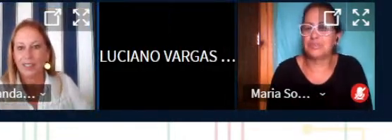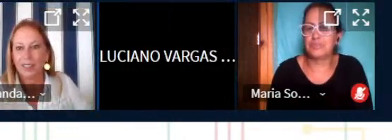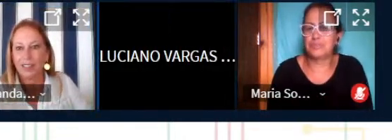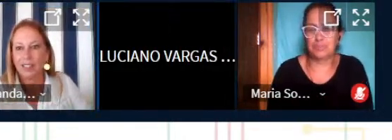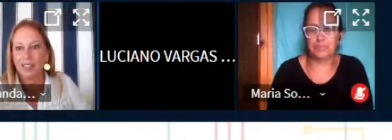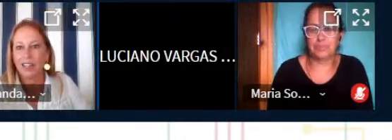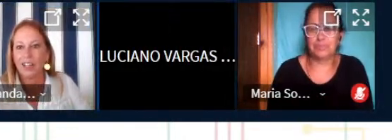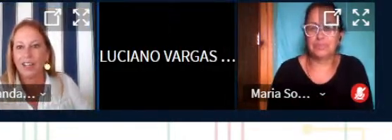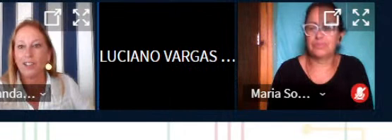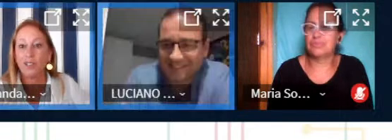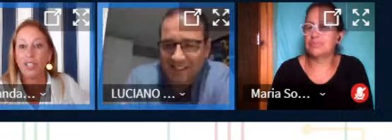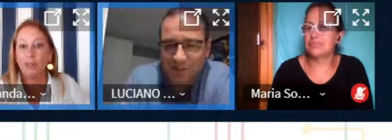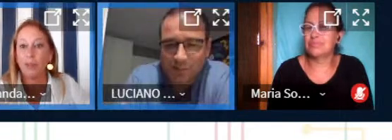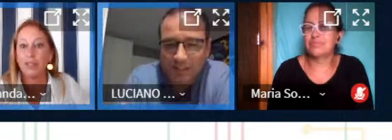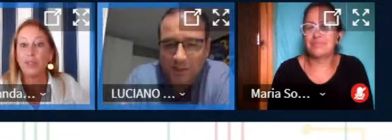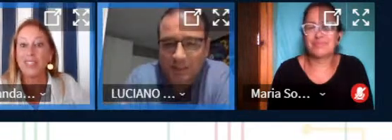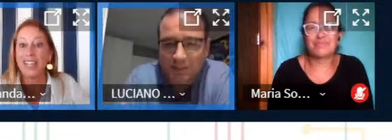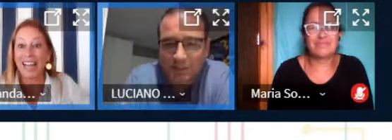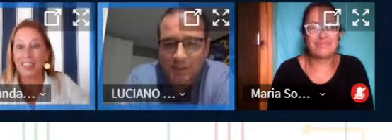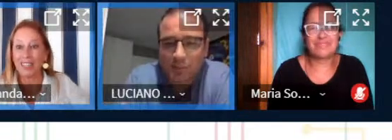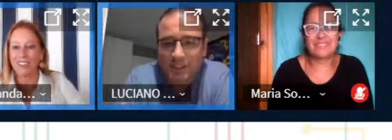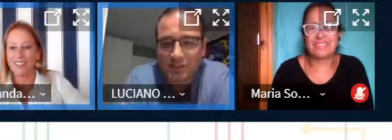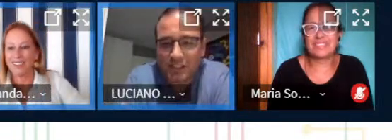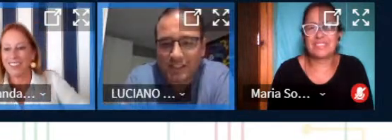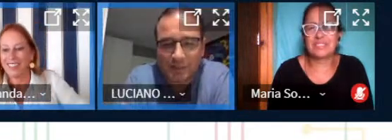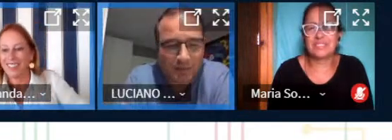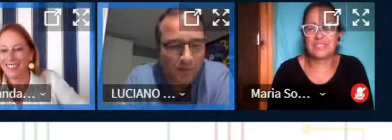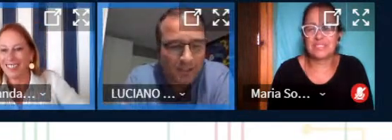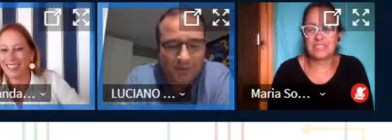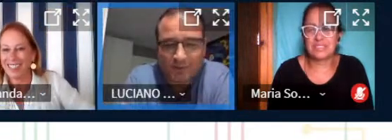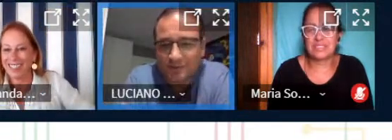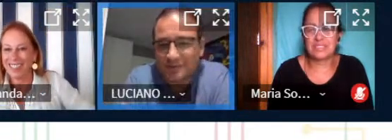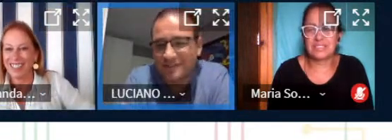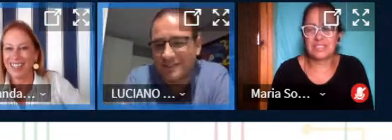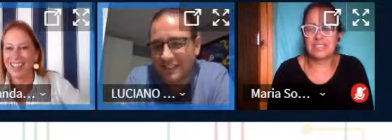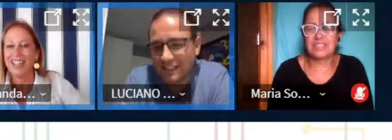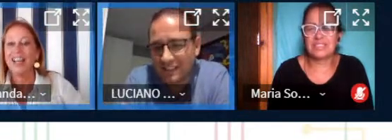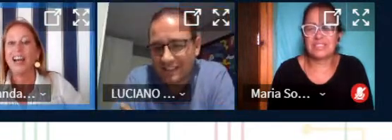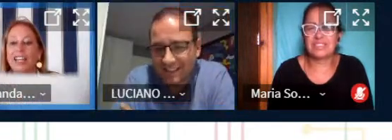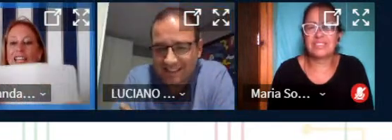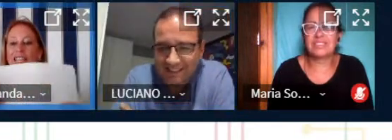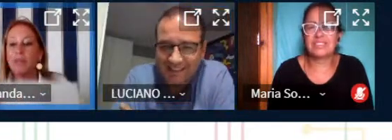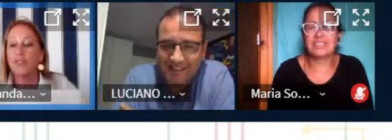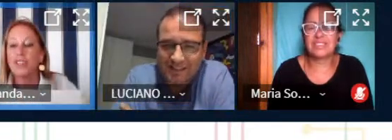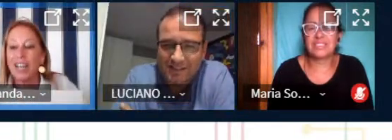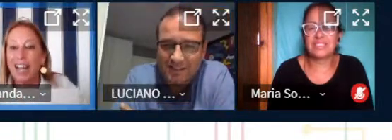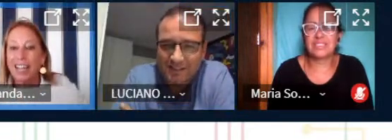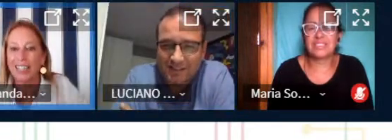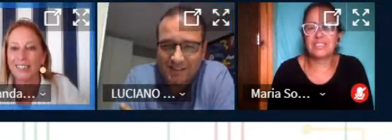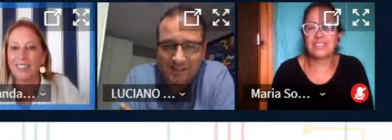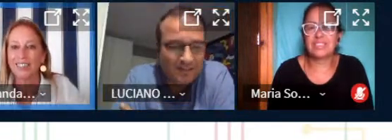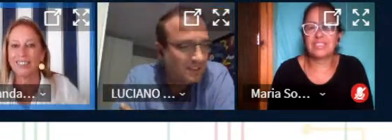Oi, voltei. Luciano, preciso quero dar o print e ele sempre corta o... Olha aqui, temos que fazer a ata.